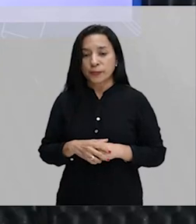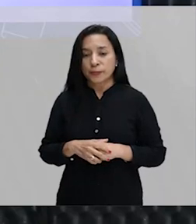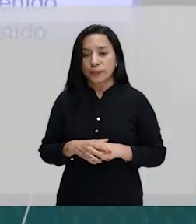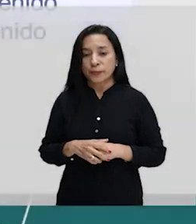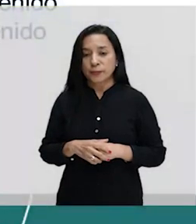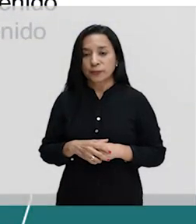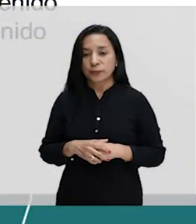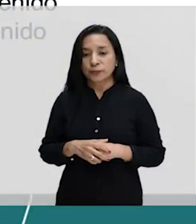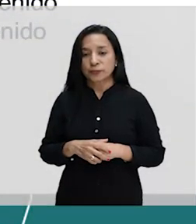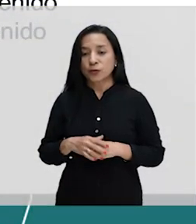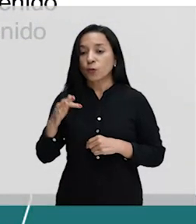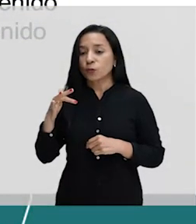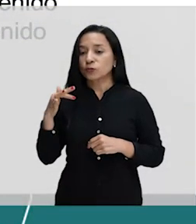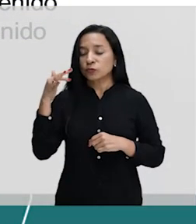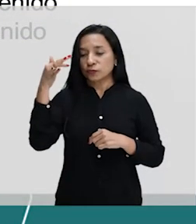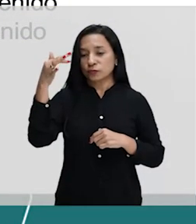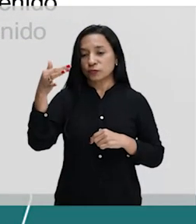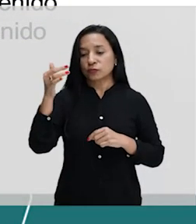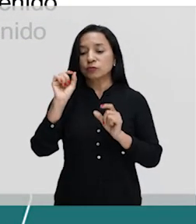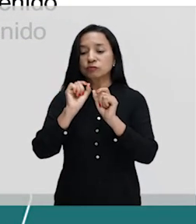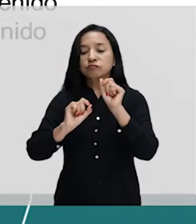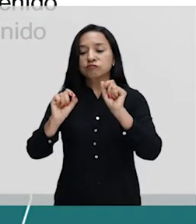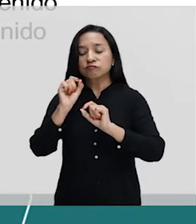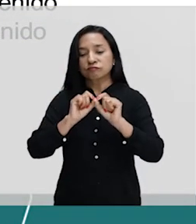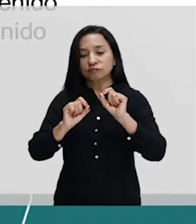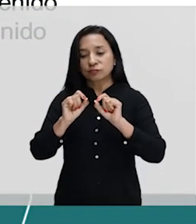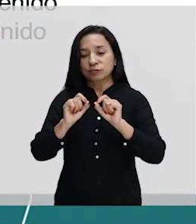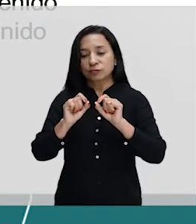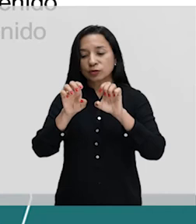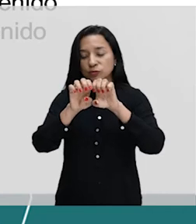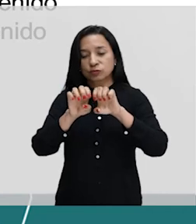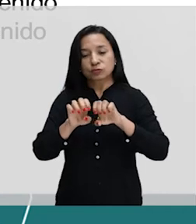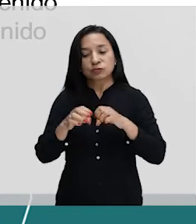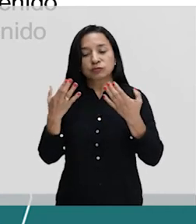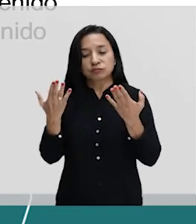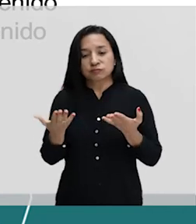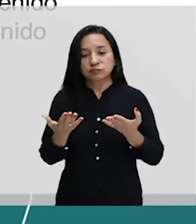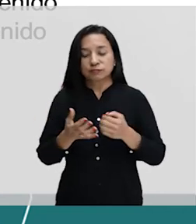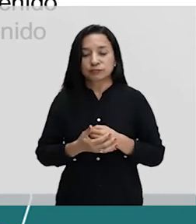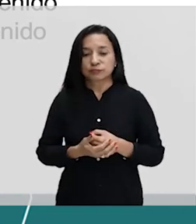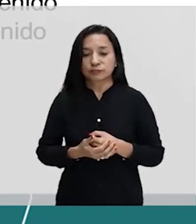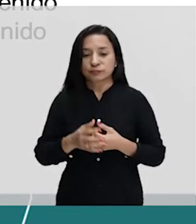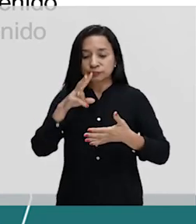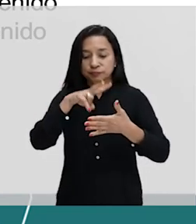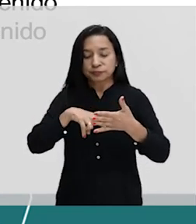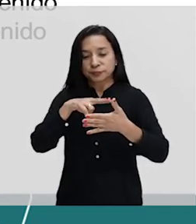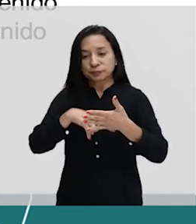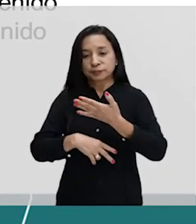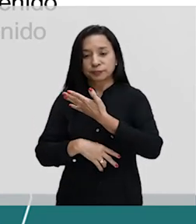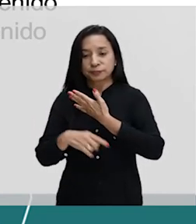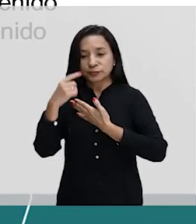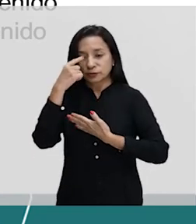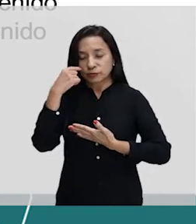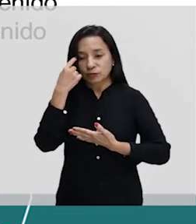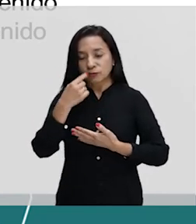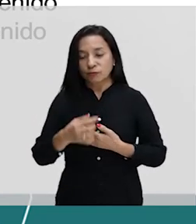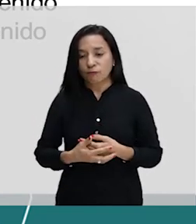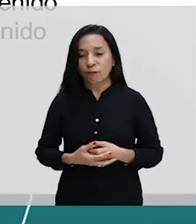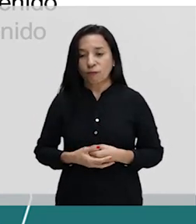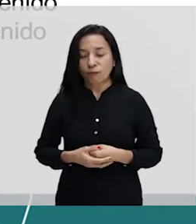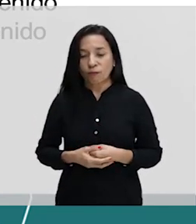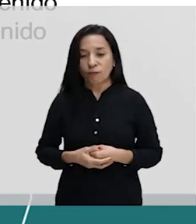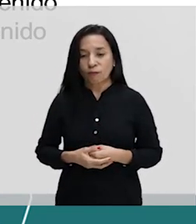e no futuro ele vai ficar da seguinte forma de eu vendrei tu vendrás vendrá vendremos